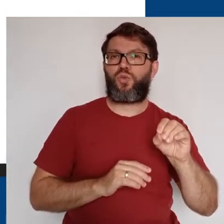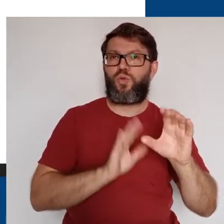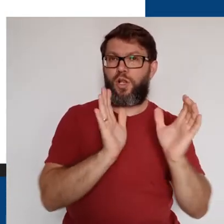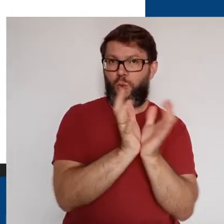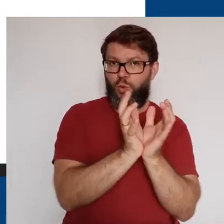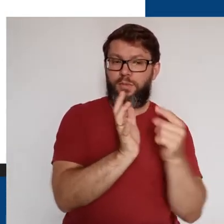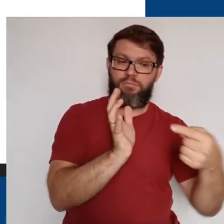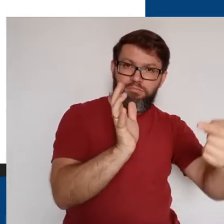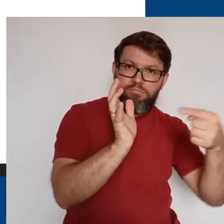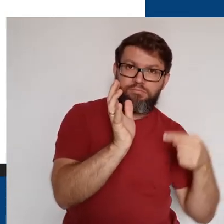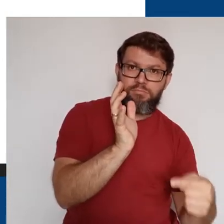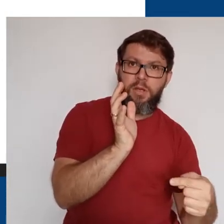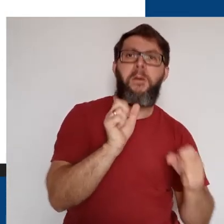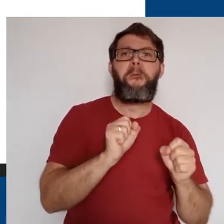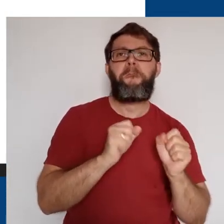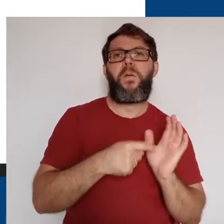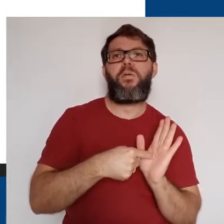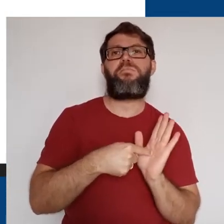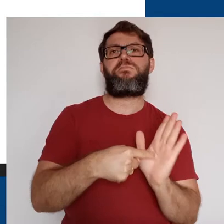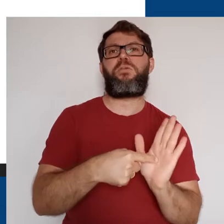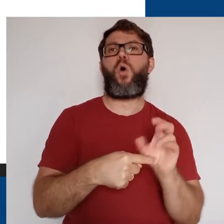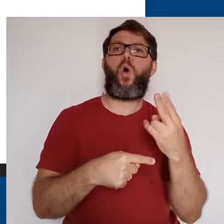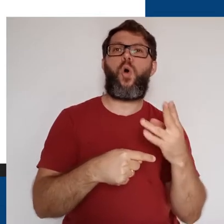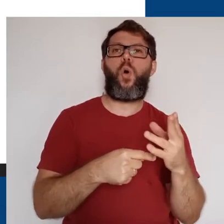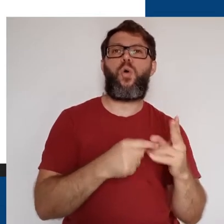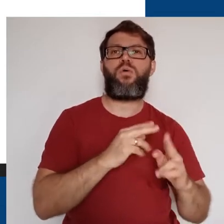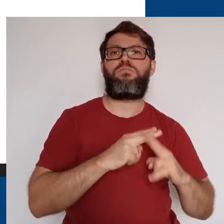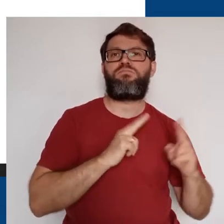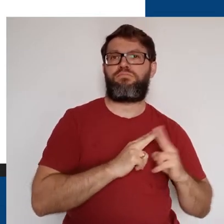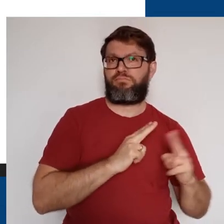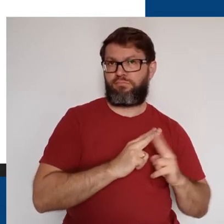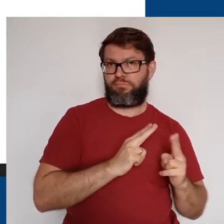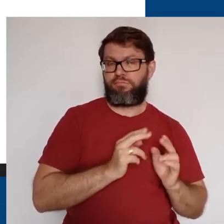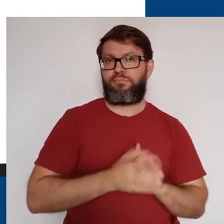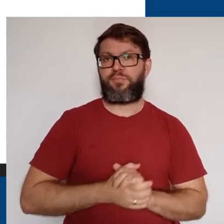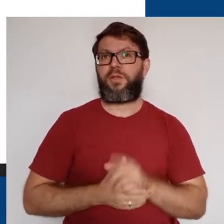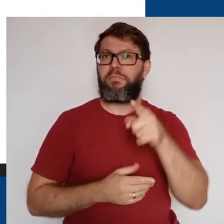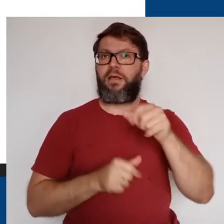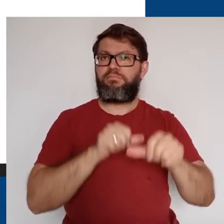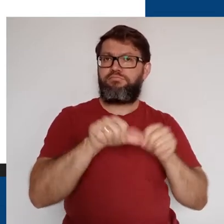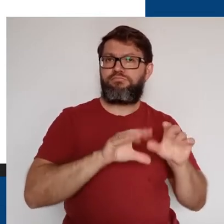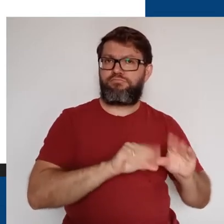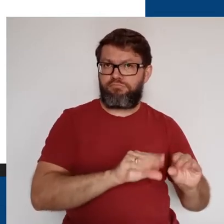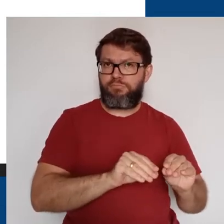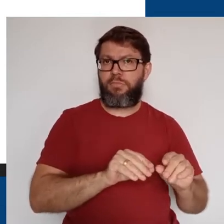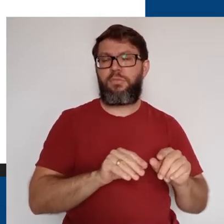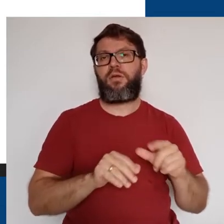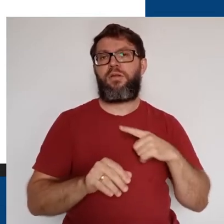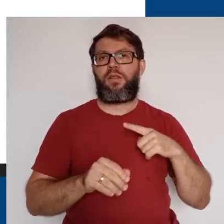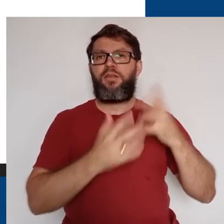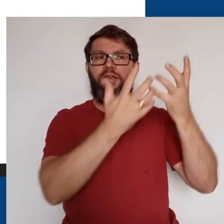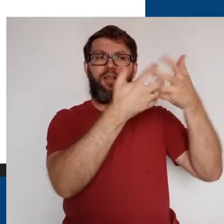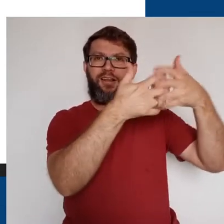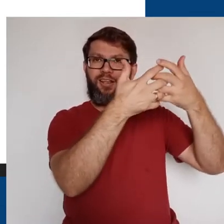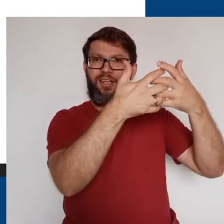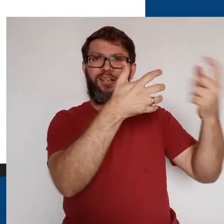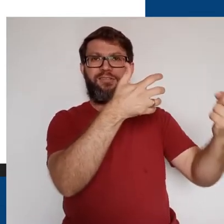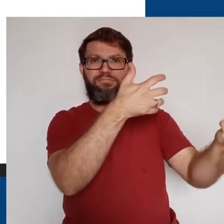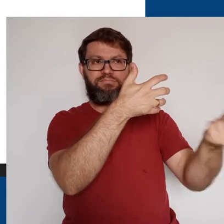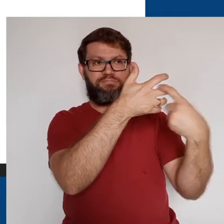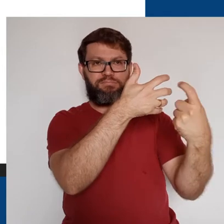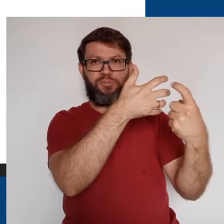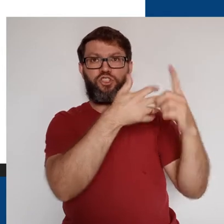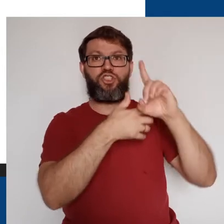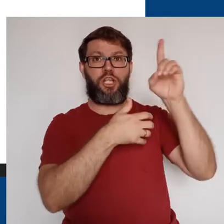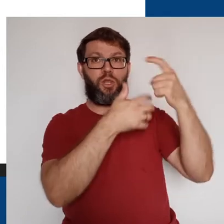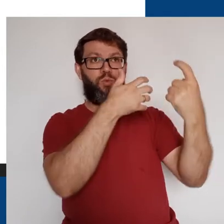pode ser deixado visível ou invisível para os alunos. Para alterar essa configuração, clicamos na engrenagem no canto